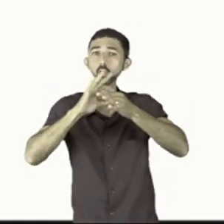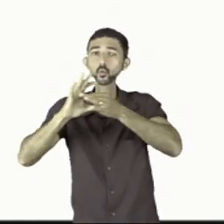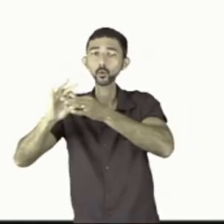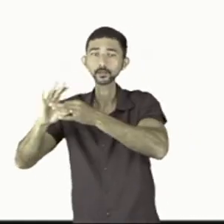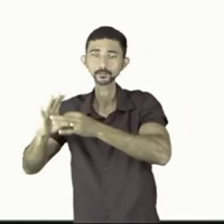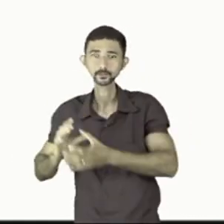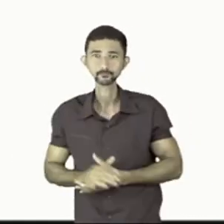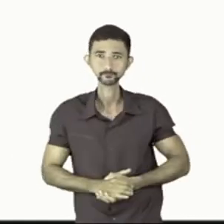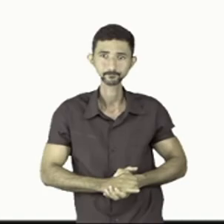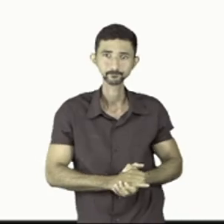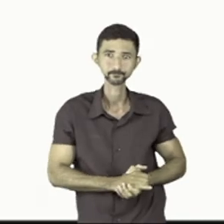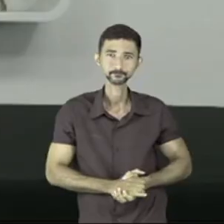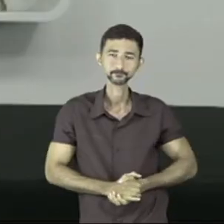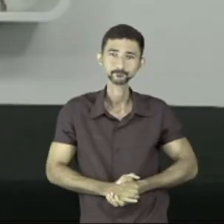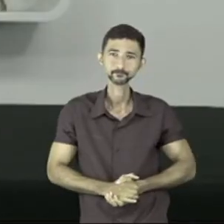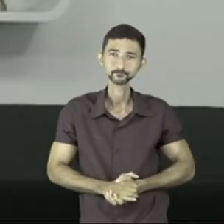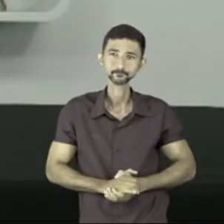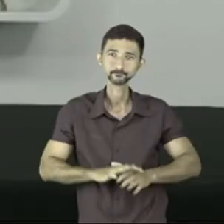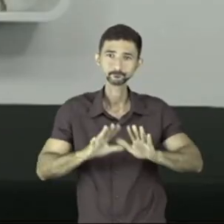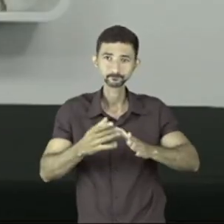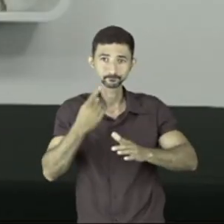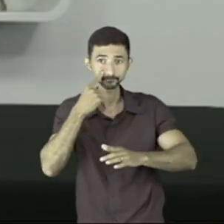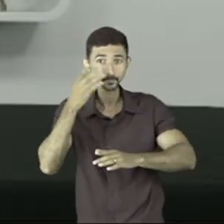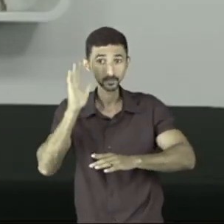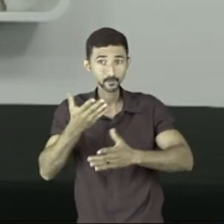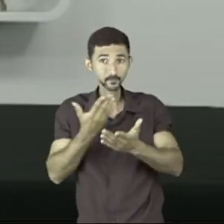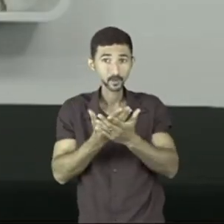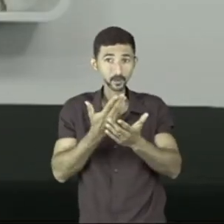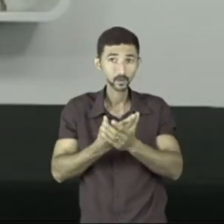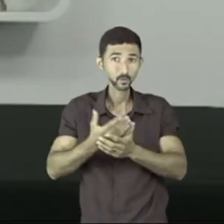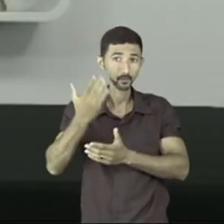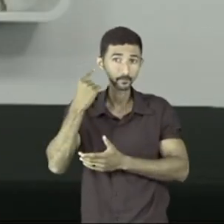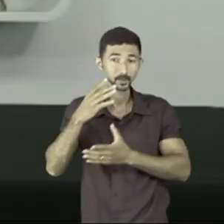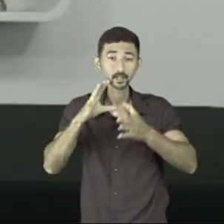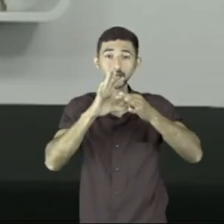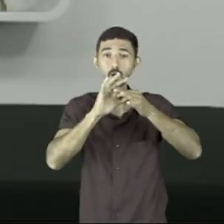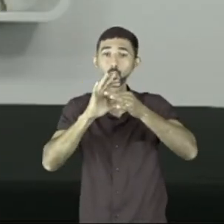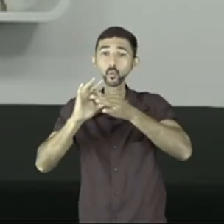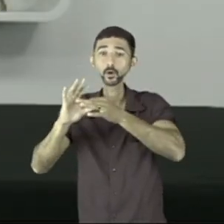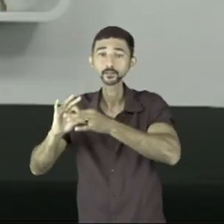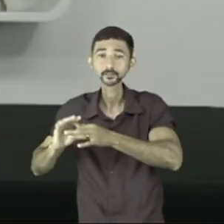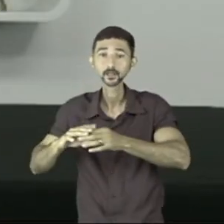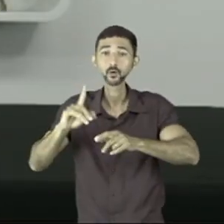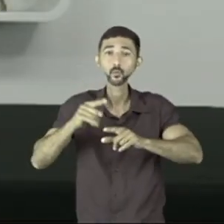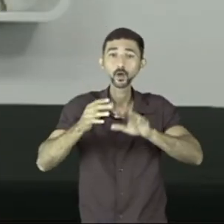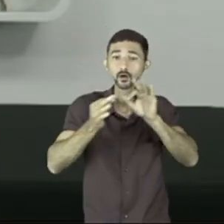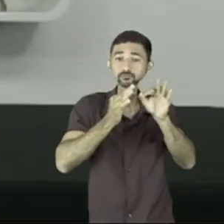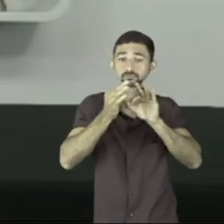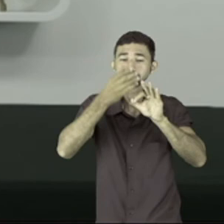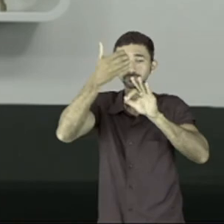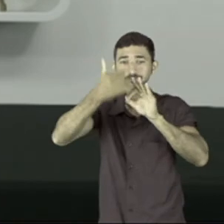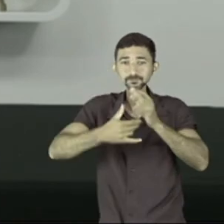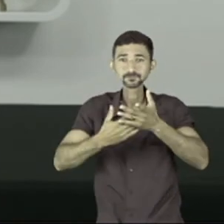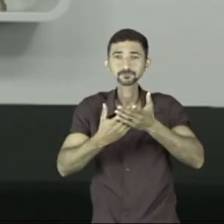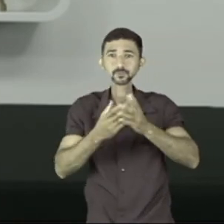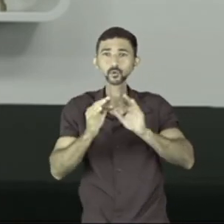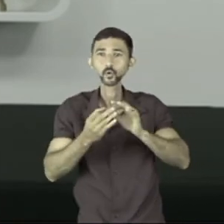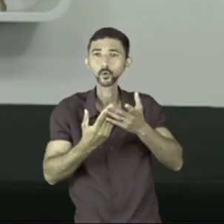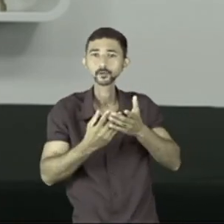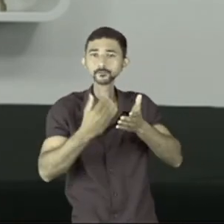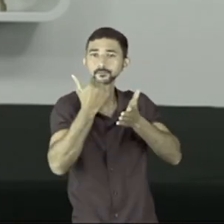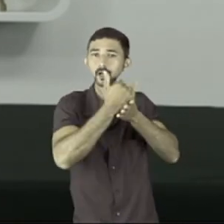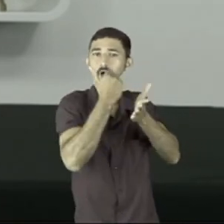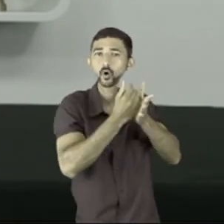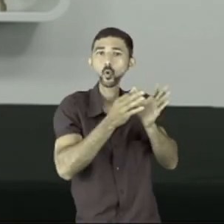a coesão olha aqui pra mim um pouquinho nós já vimos em outra aula que a coesão é o encadeamento de forma